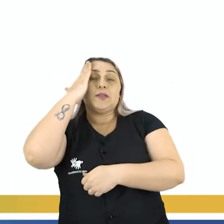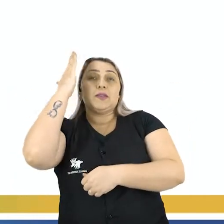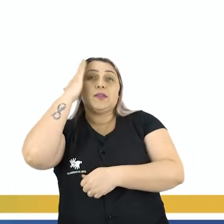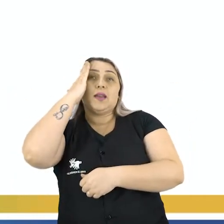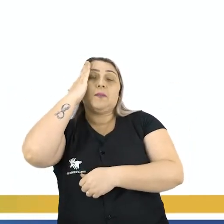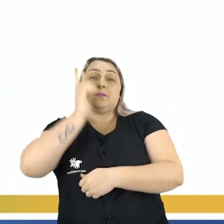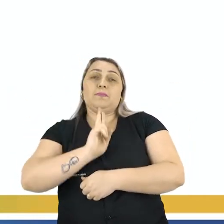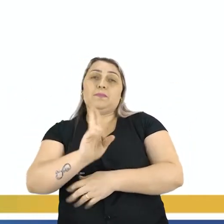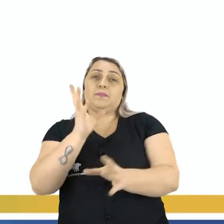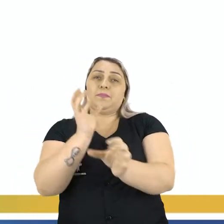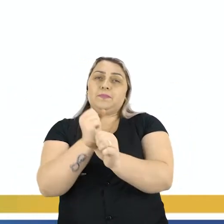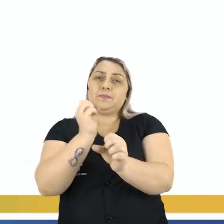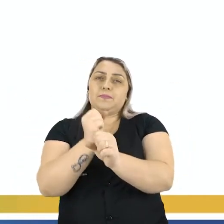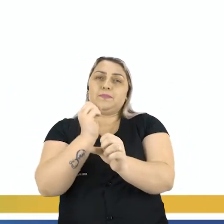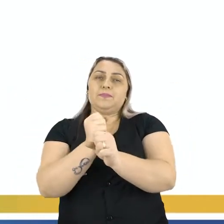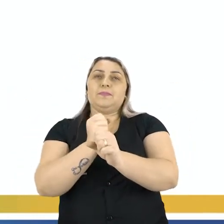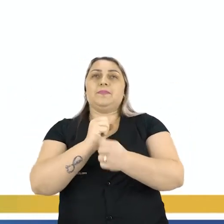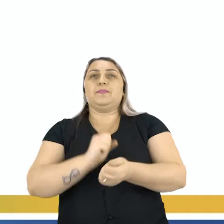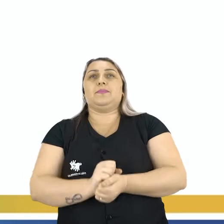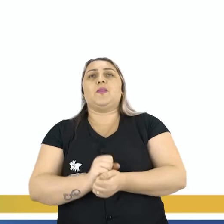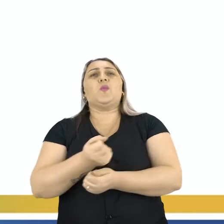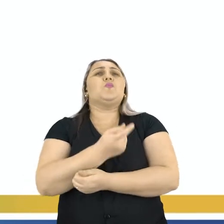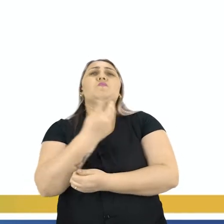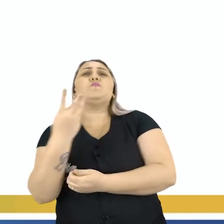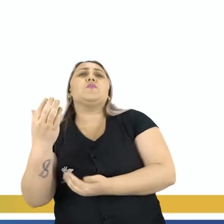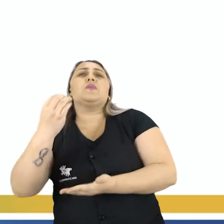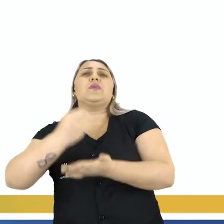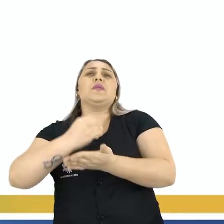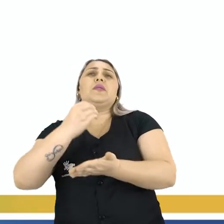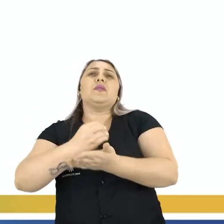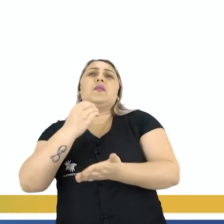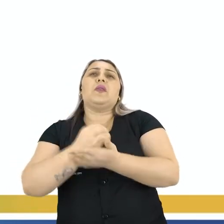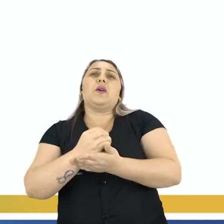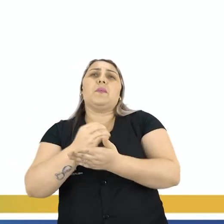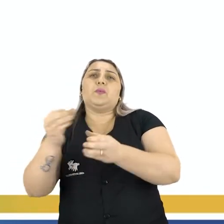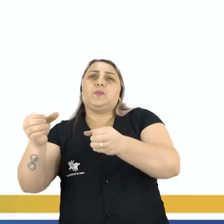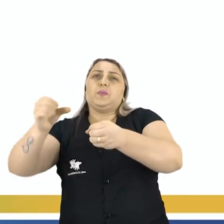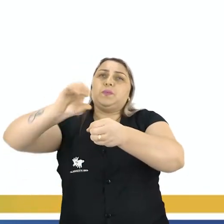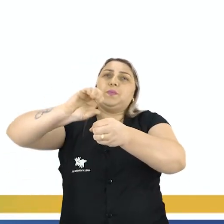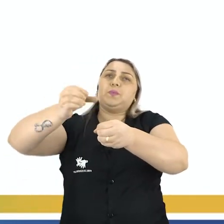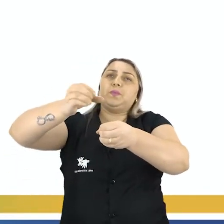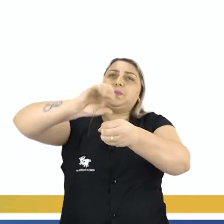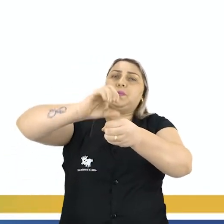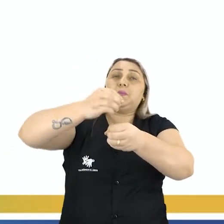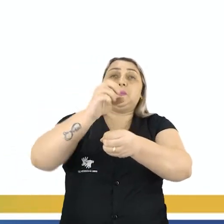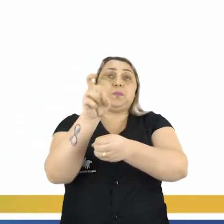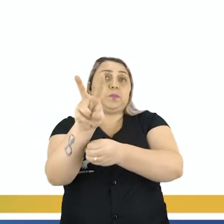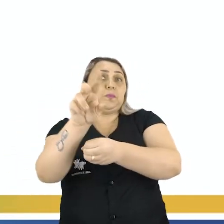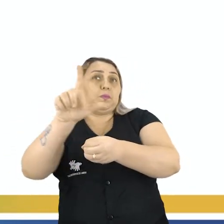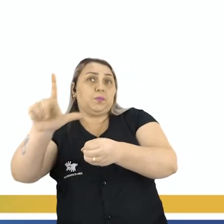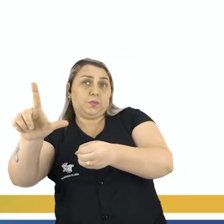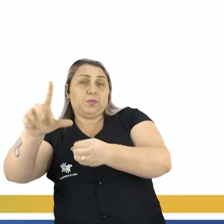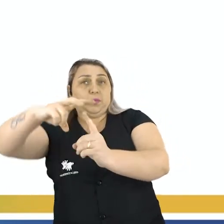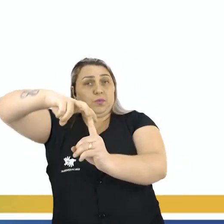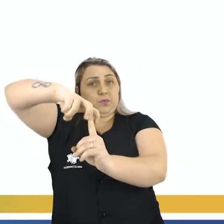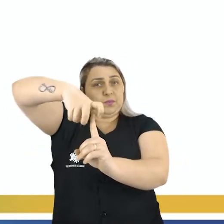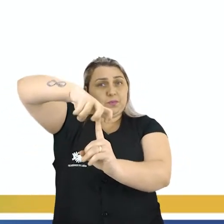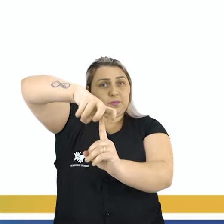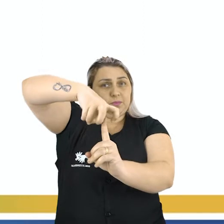nessa situação, problema? Quantos copos ela encherá com 2 litros de